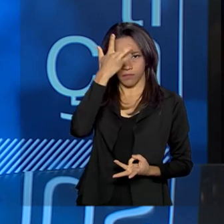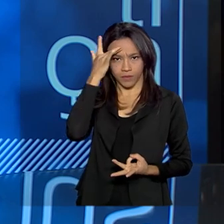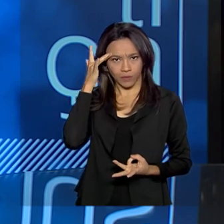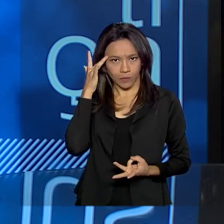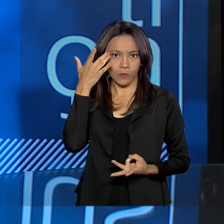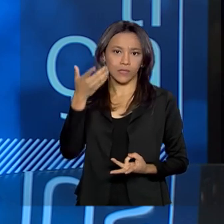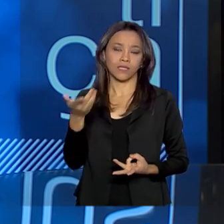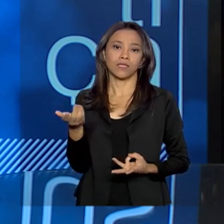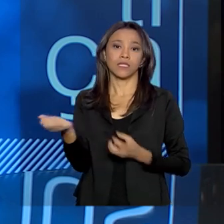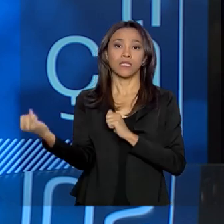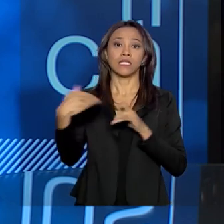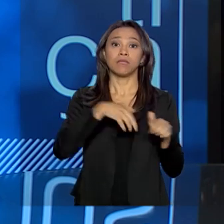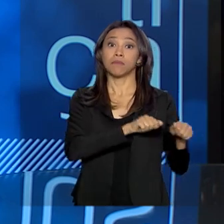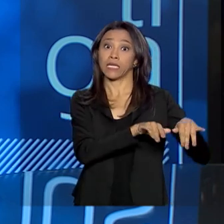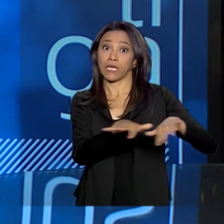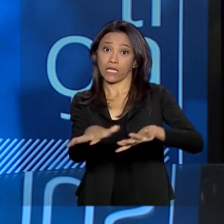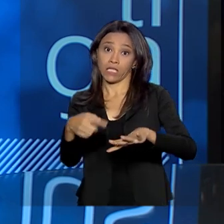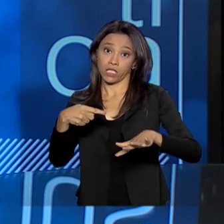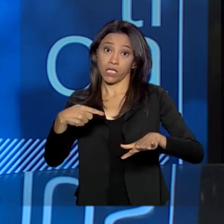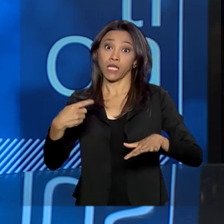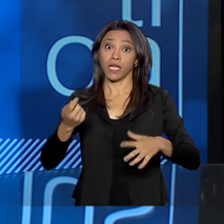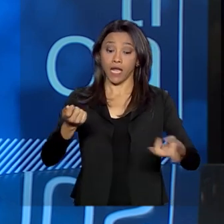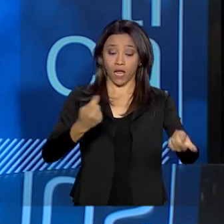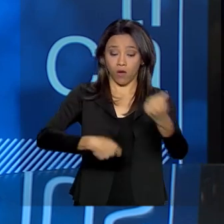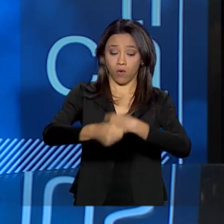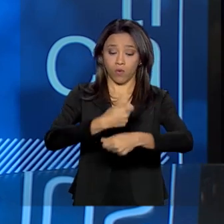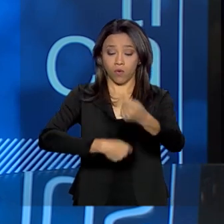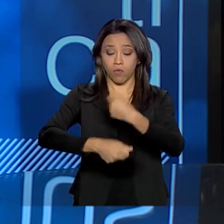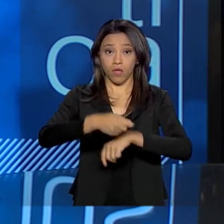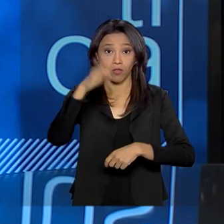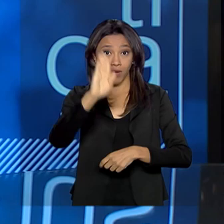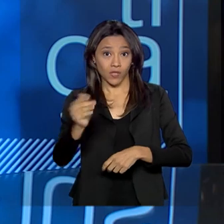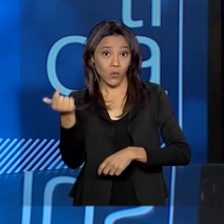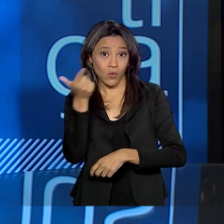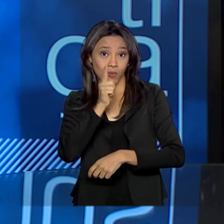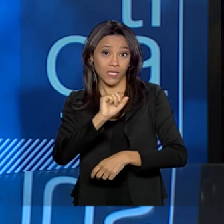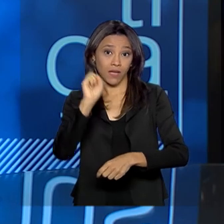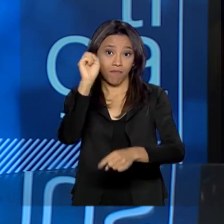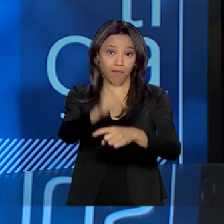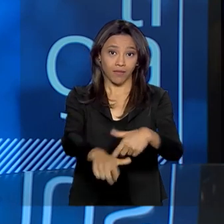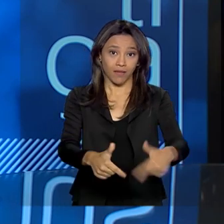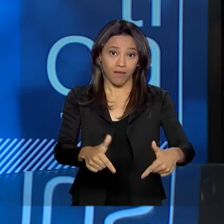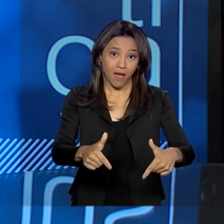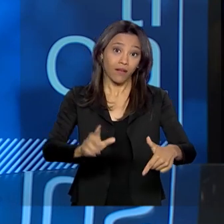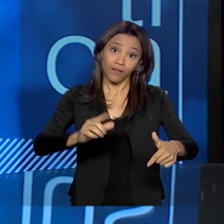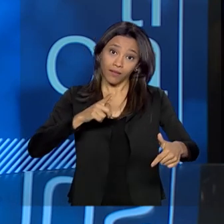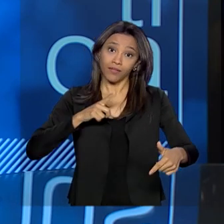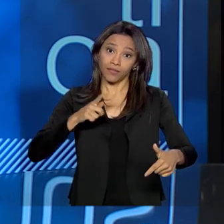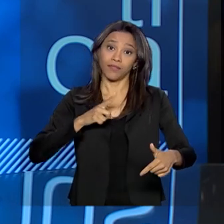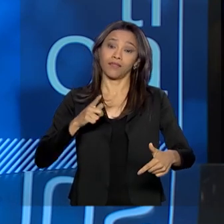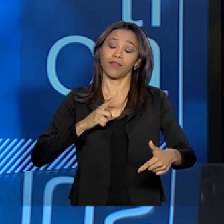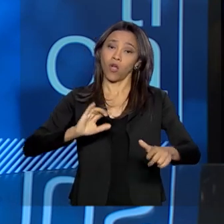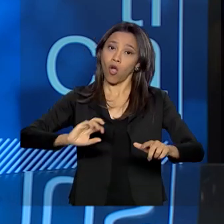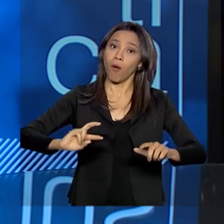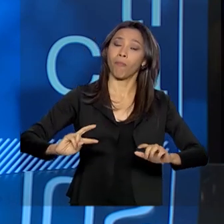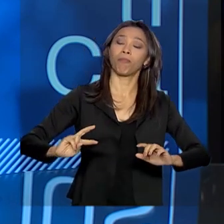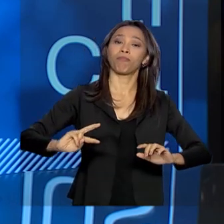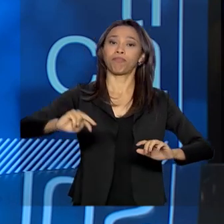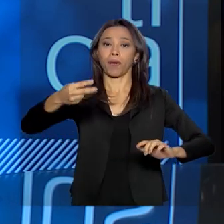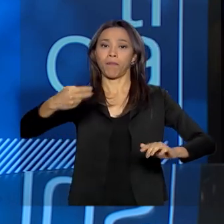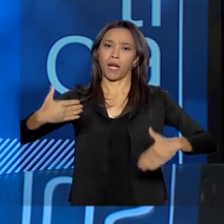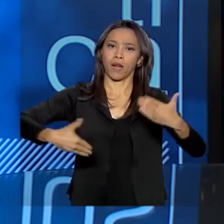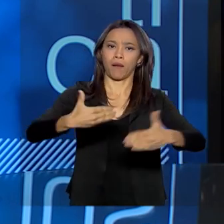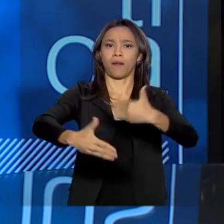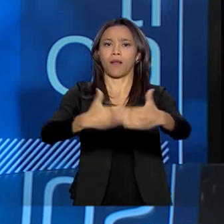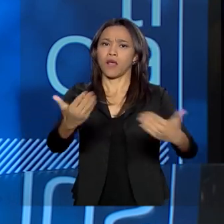conseguem fazer com que a economia do Brasil absorva eles e a economia ganhe recursos com isso. Quer dizer, eles também são importantes para o